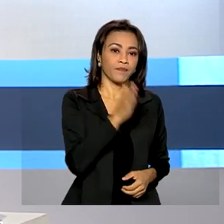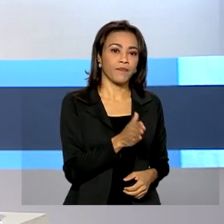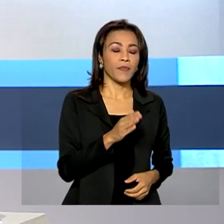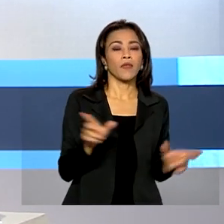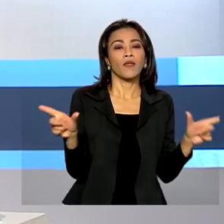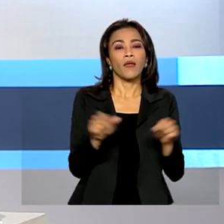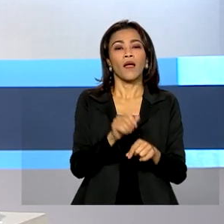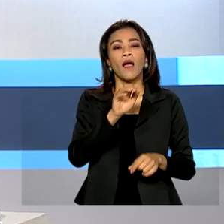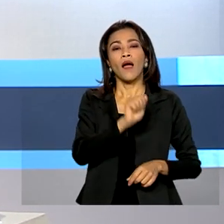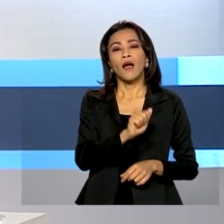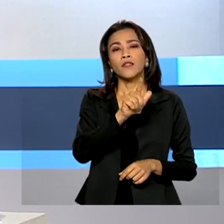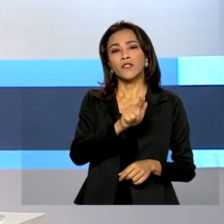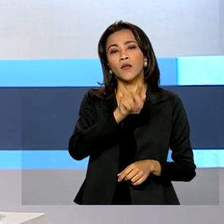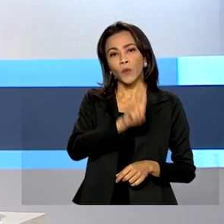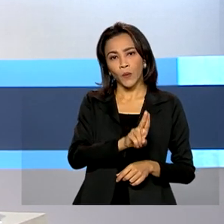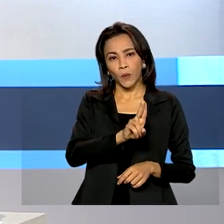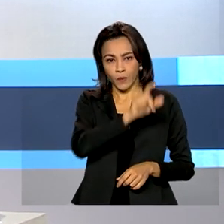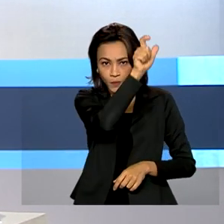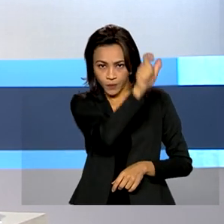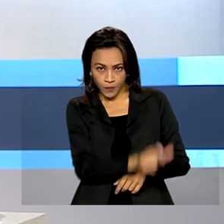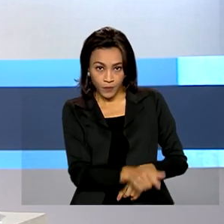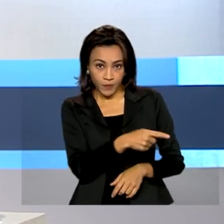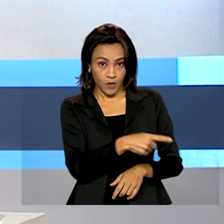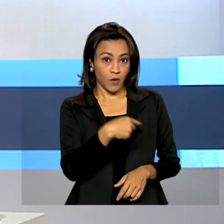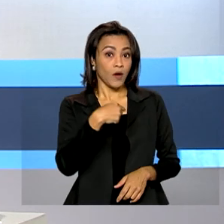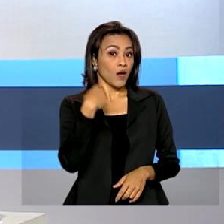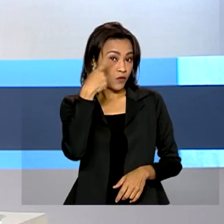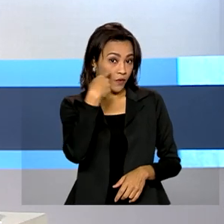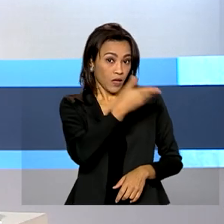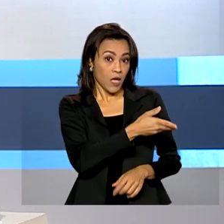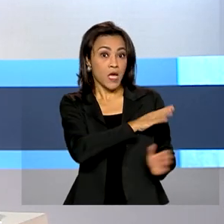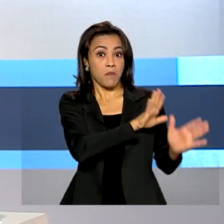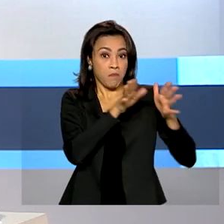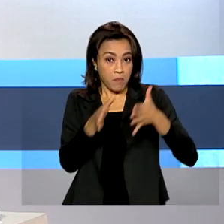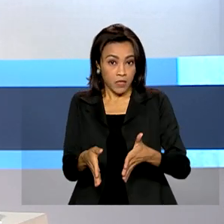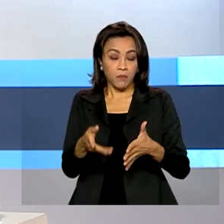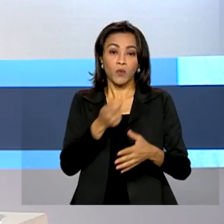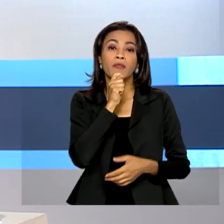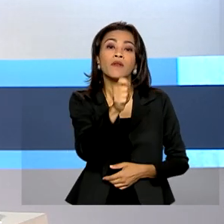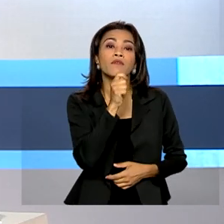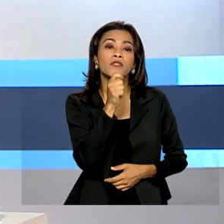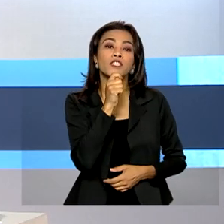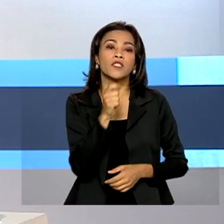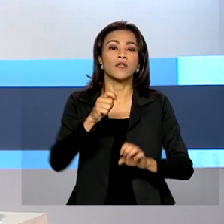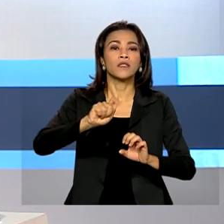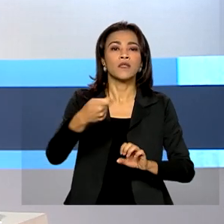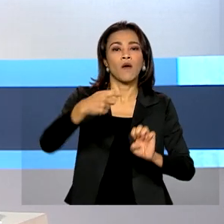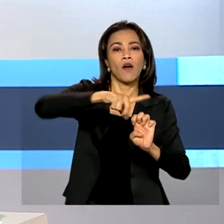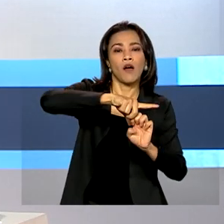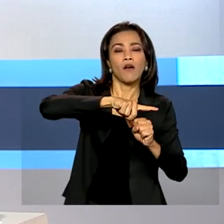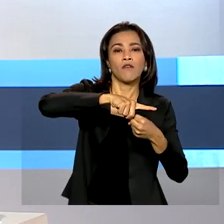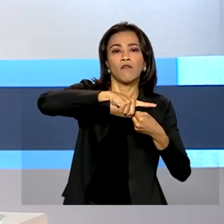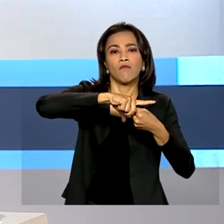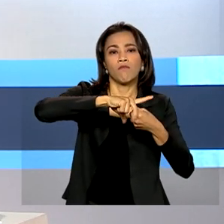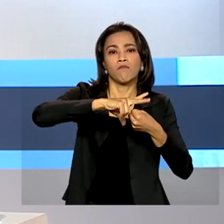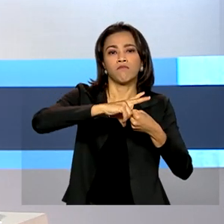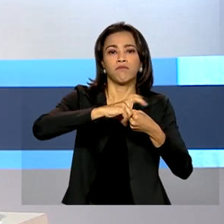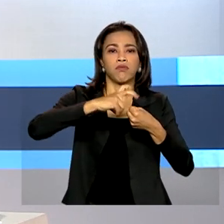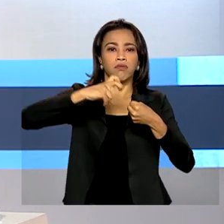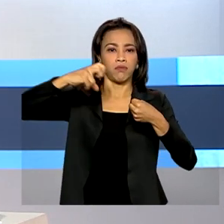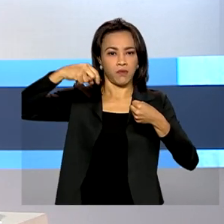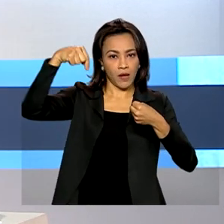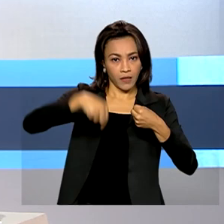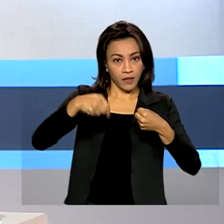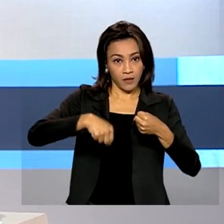-geral da União participou do programa de rádio A Voz do Brasil, aqui da EBC, e falou sobre o papel que a AGU